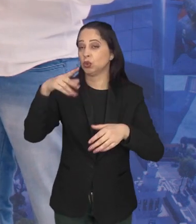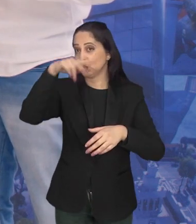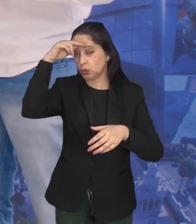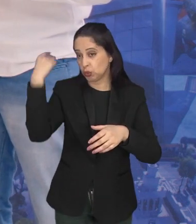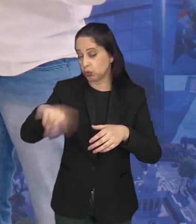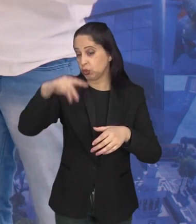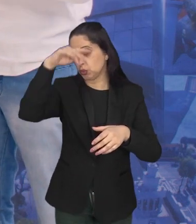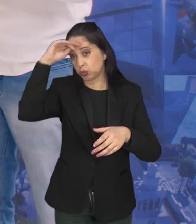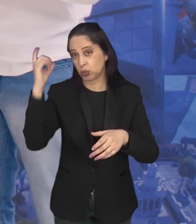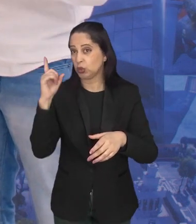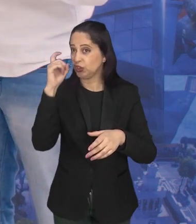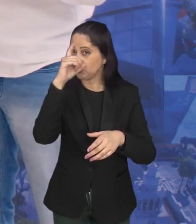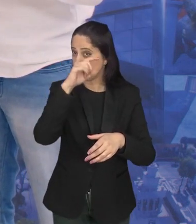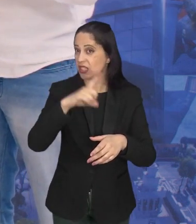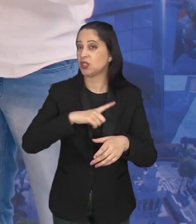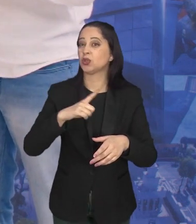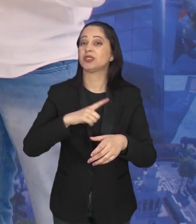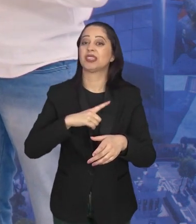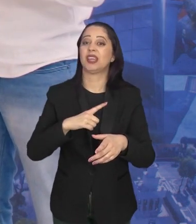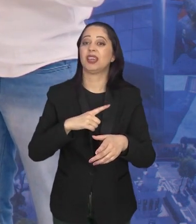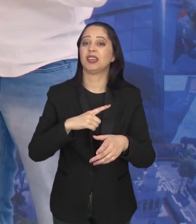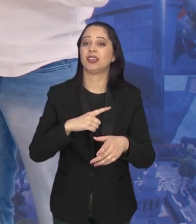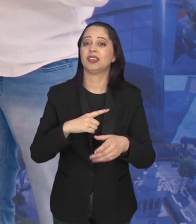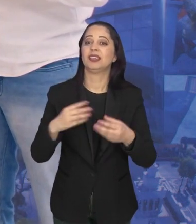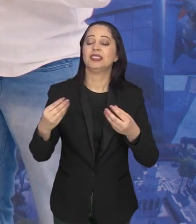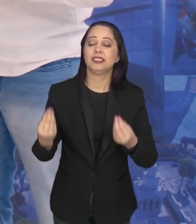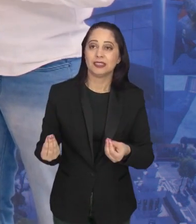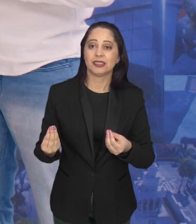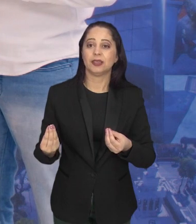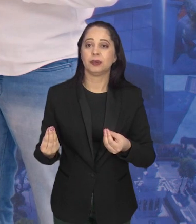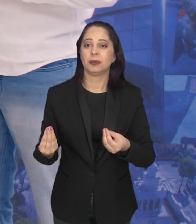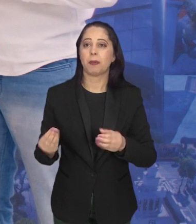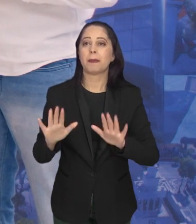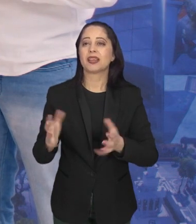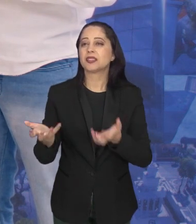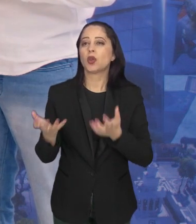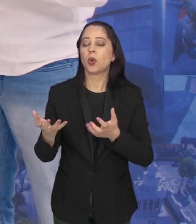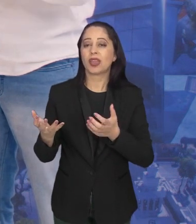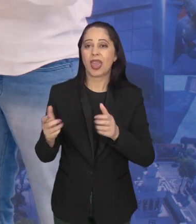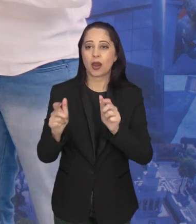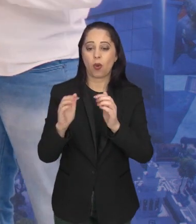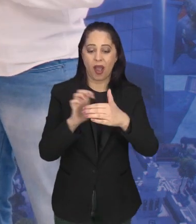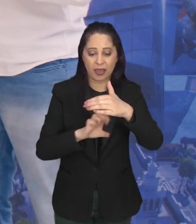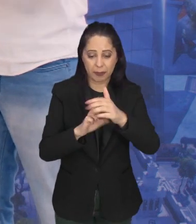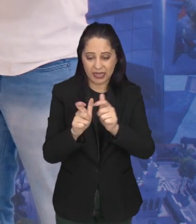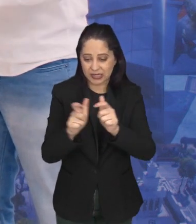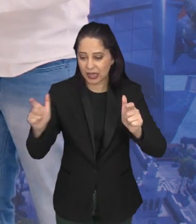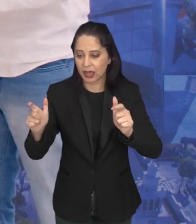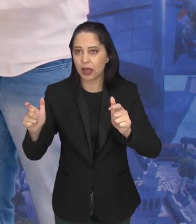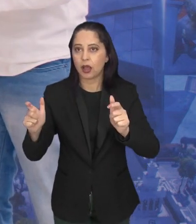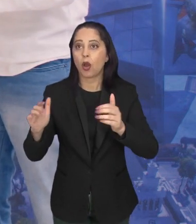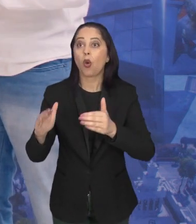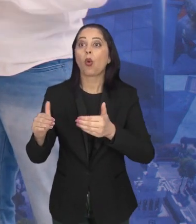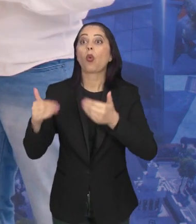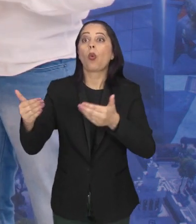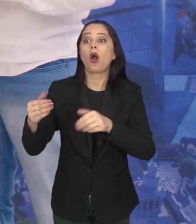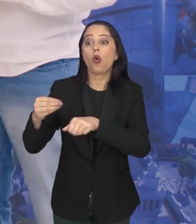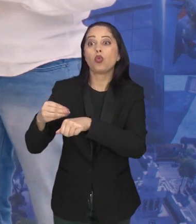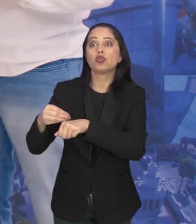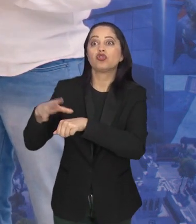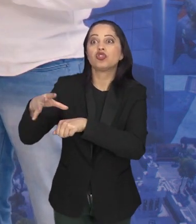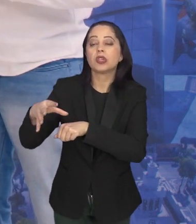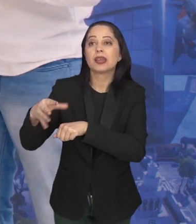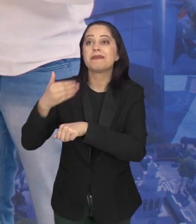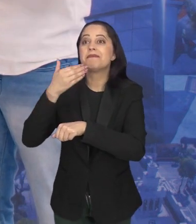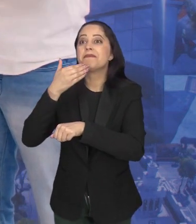no mercado. Ainda estou ali com as minhas dificuldades, sobrevivendo, mas eu quero agora crescer. Sim. Qual que é